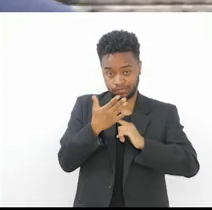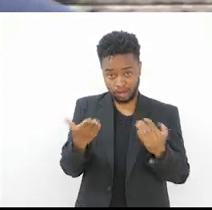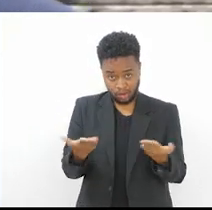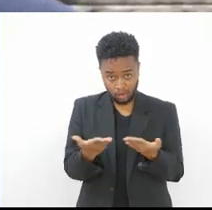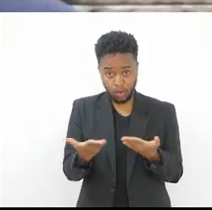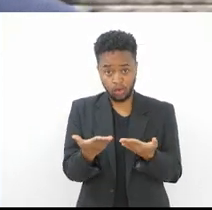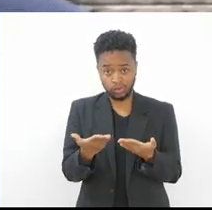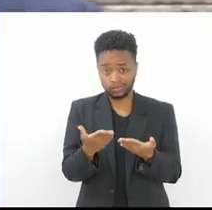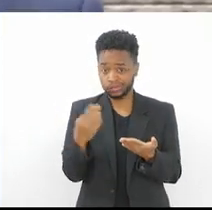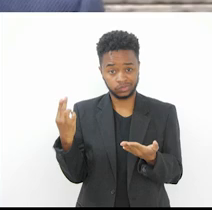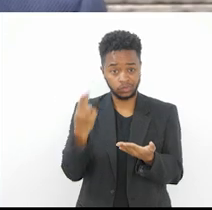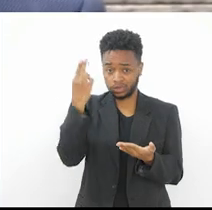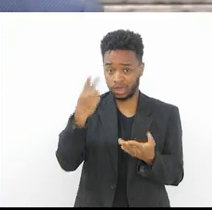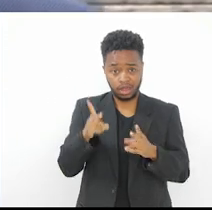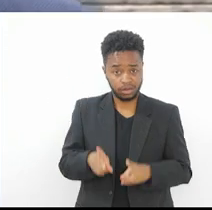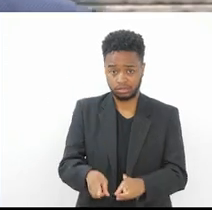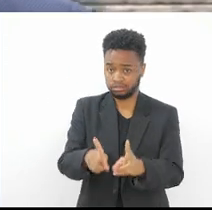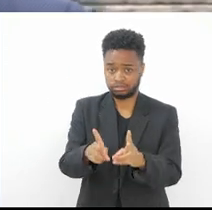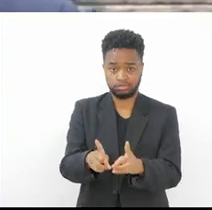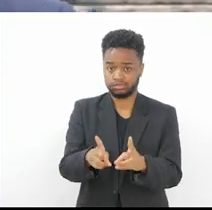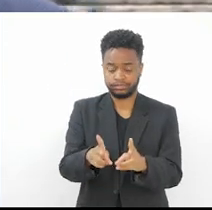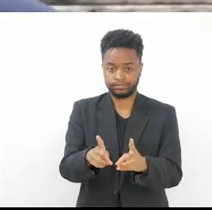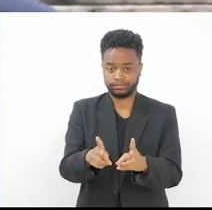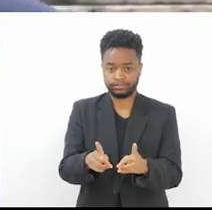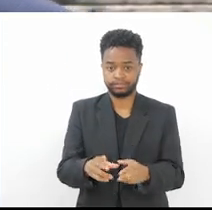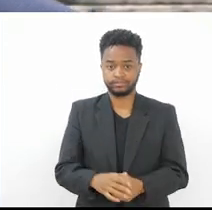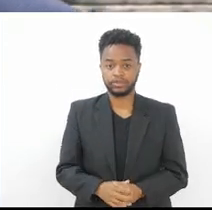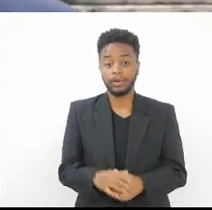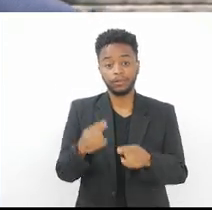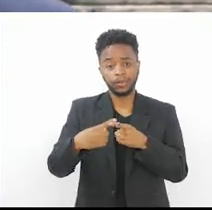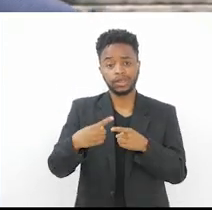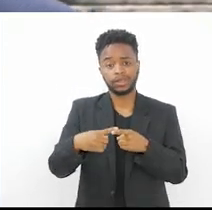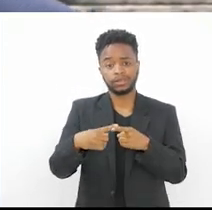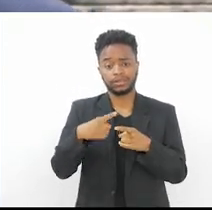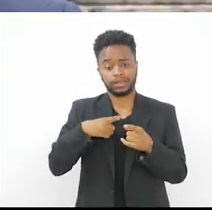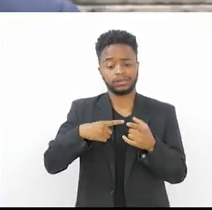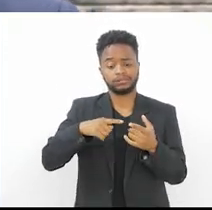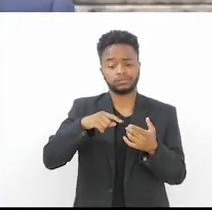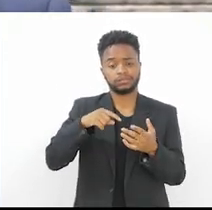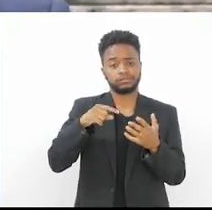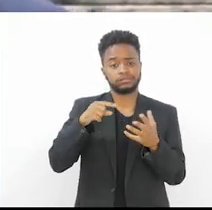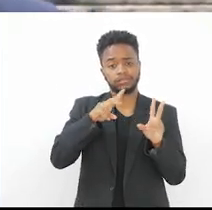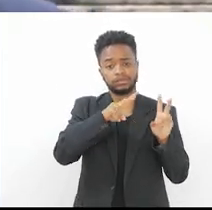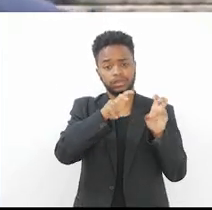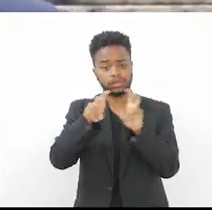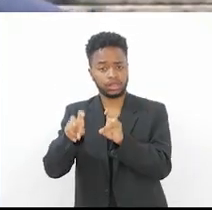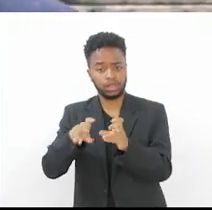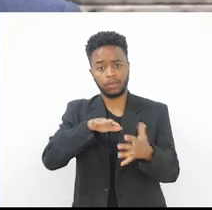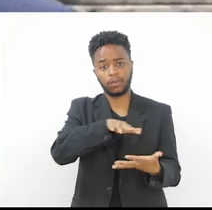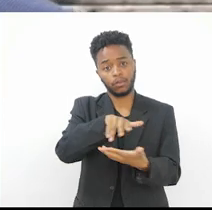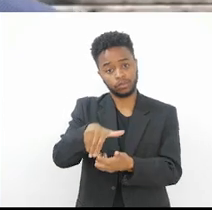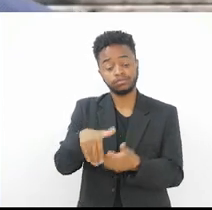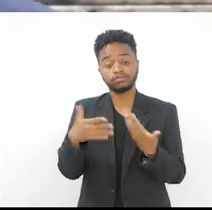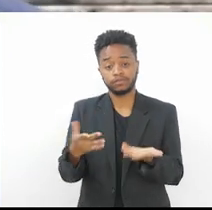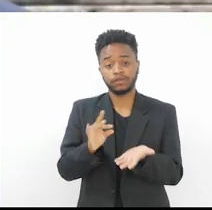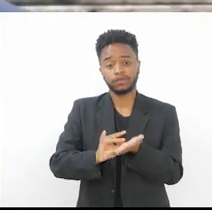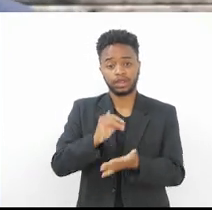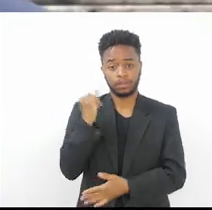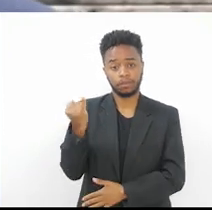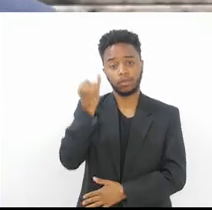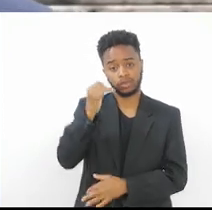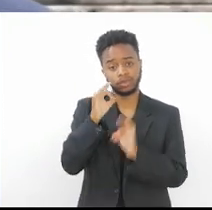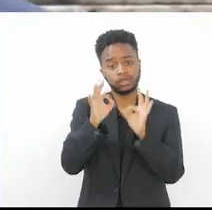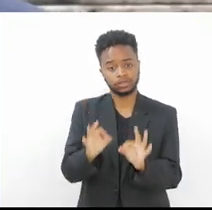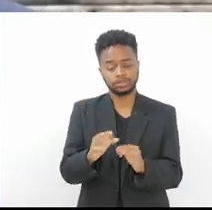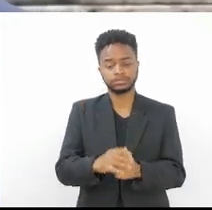apresenta atualmente, não vai dar conta dessas questões mundiais. Então, a importância é enorme,